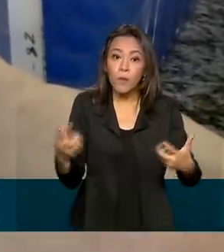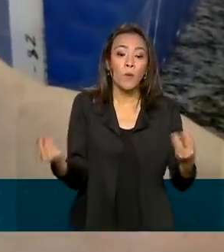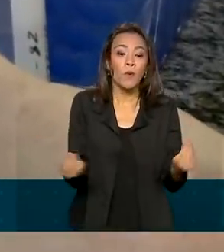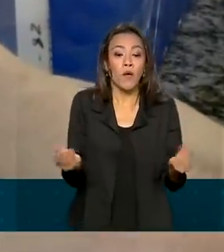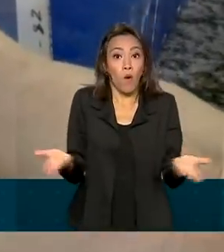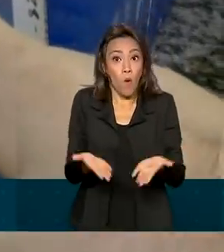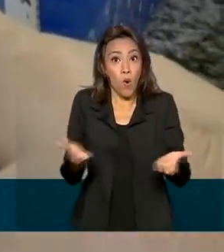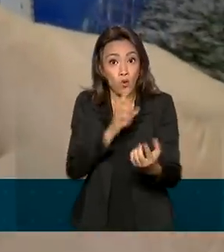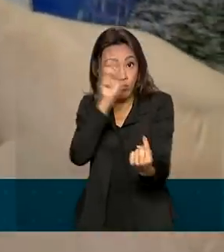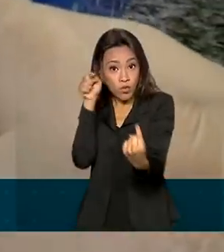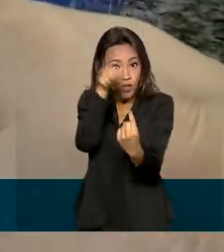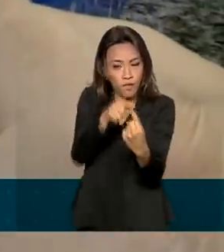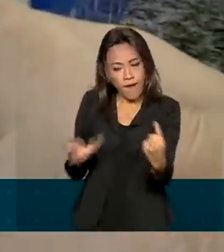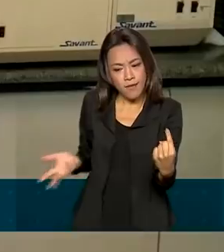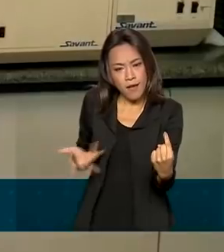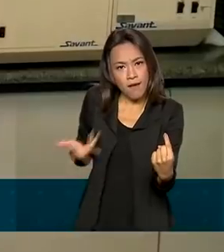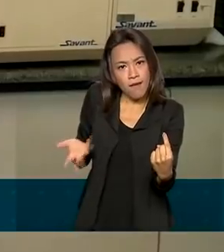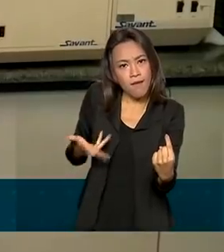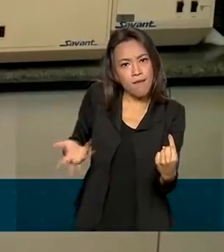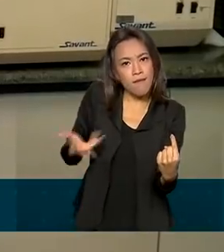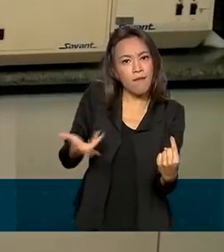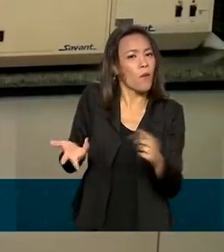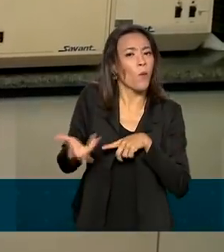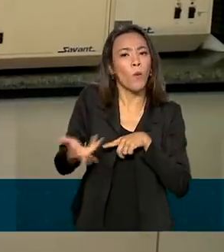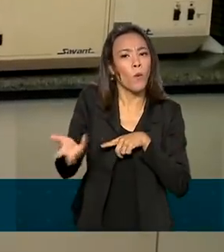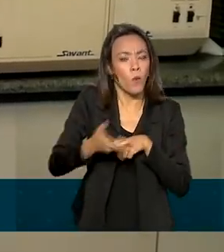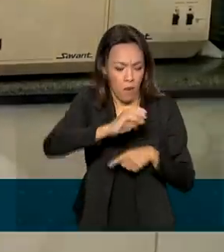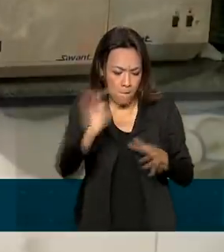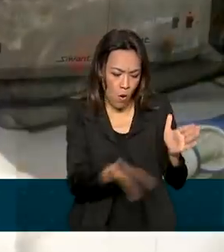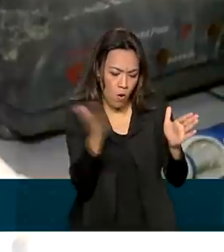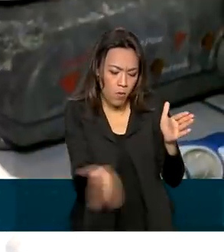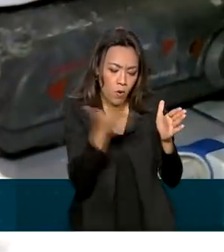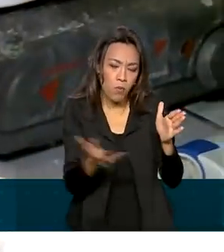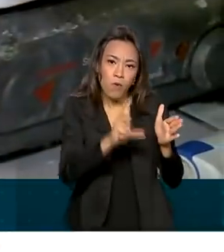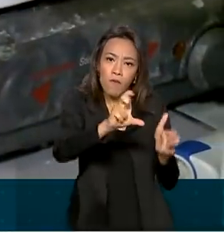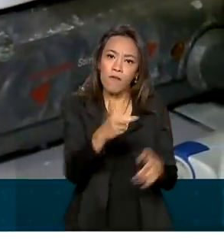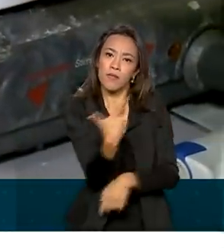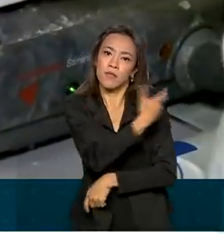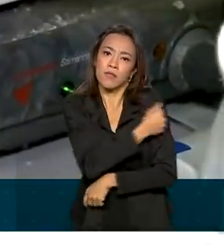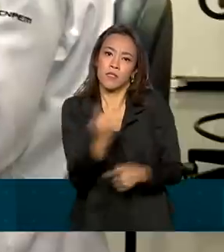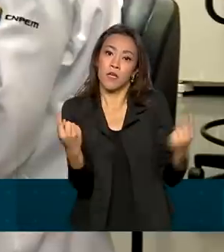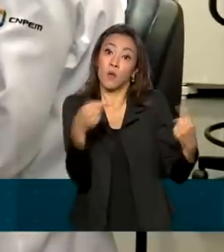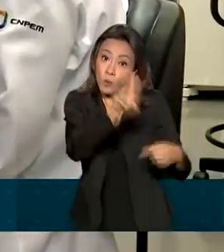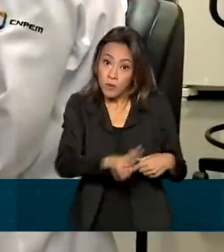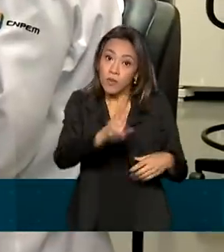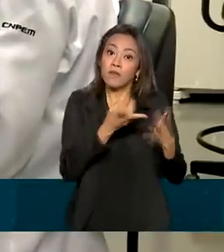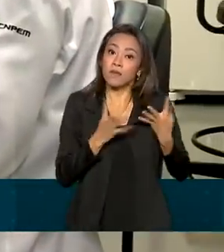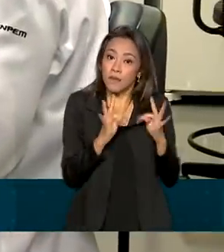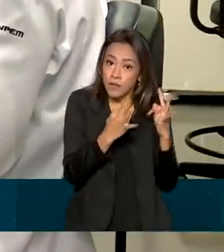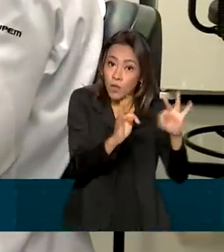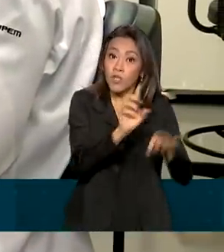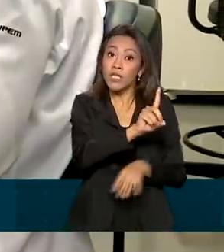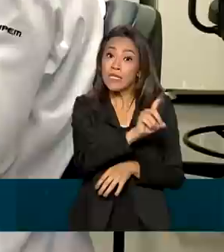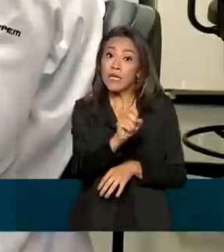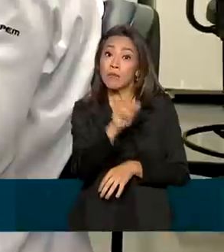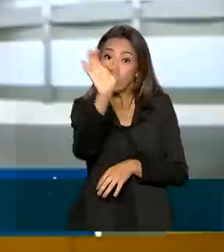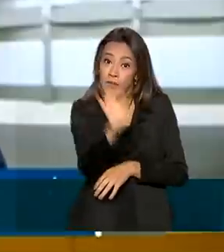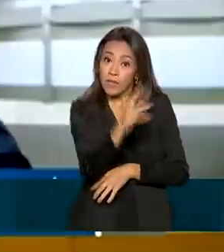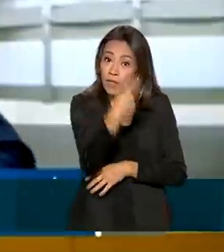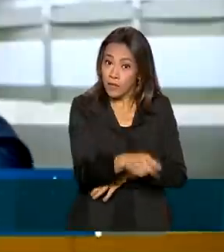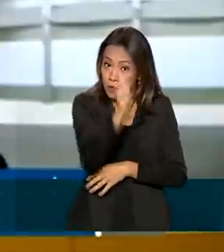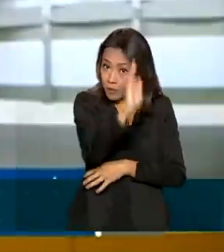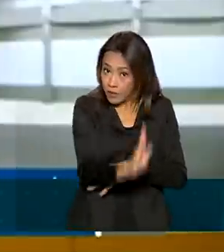acelerar o cronograma para a produção de vacinas contra a Covid-19 com tecnologia 100% nacional.